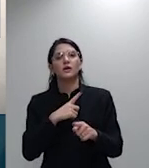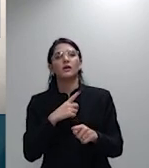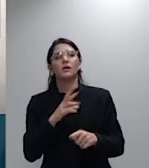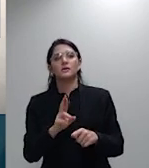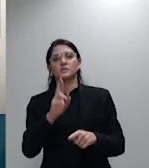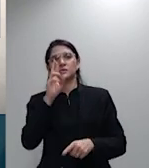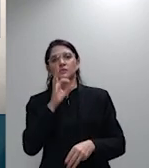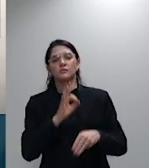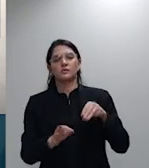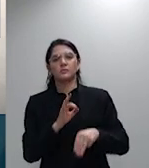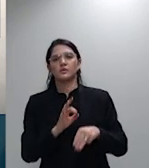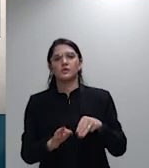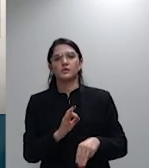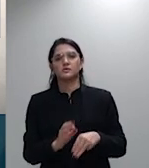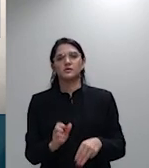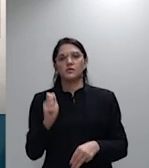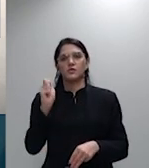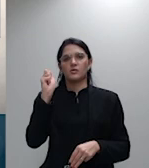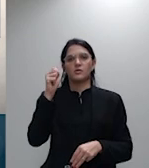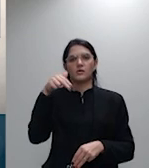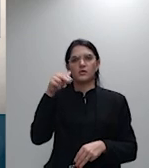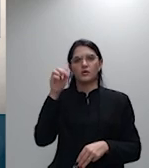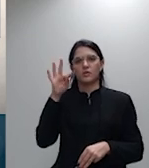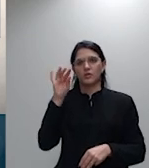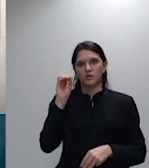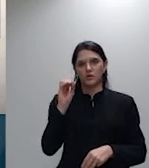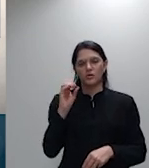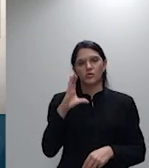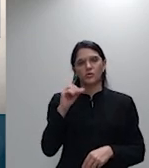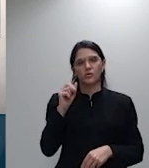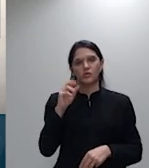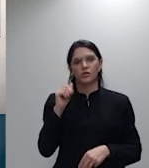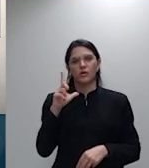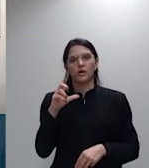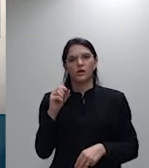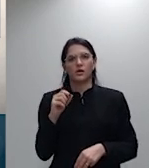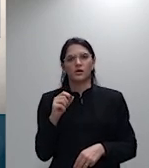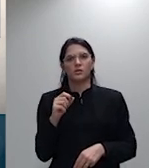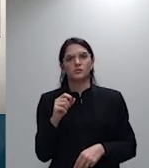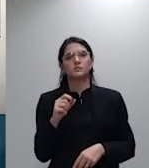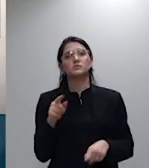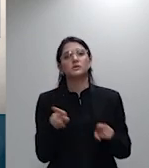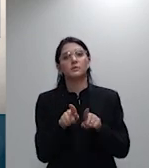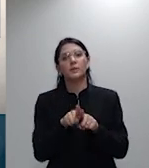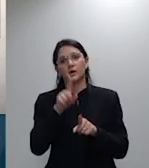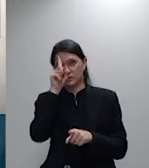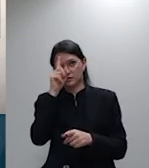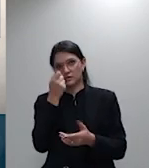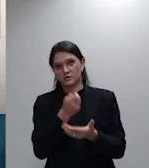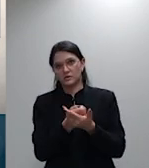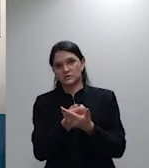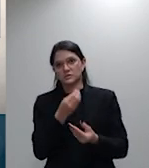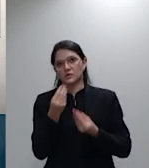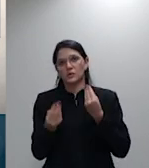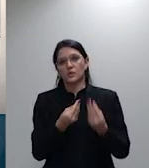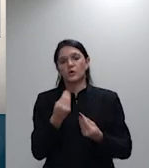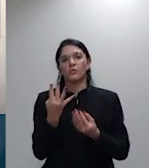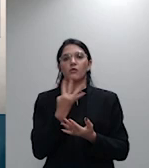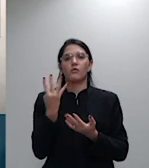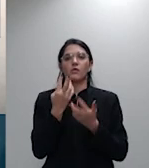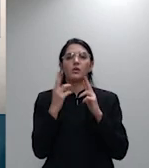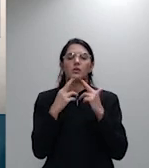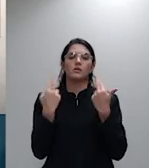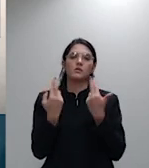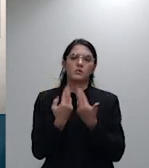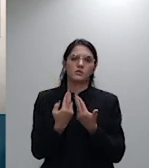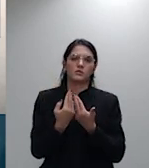passo mais considerações e trago a decisão também paradigmática da Igreja Quarta Turma, relatoria do ministro Marco Boutes,